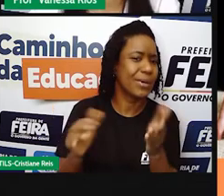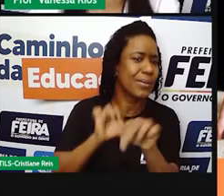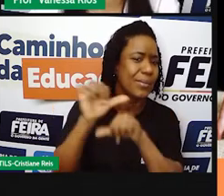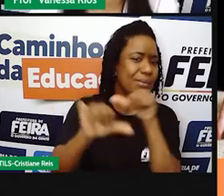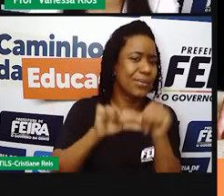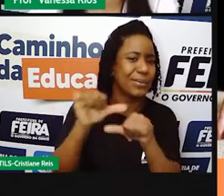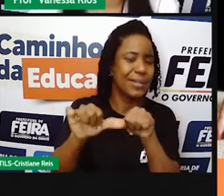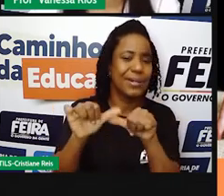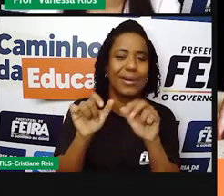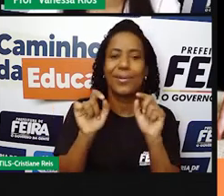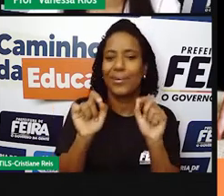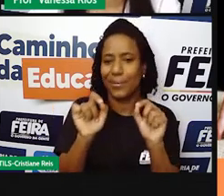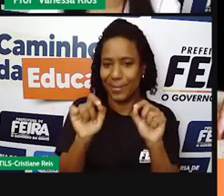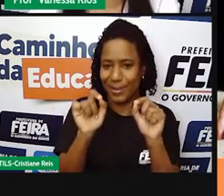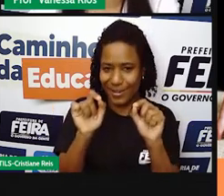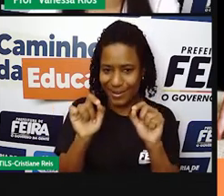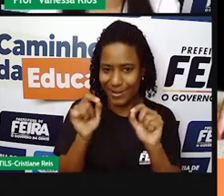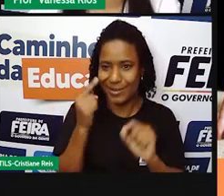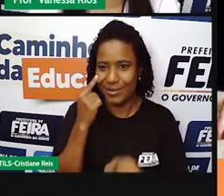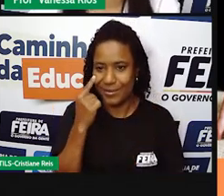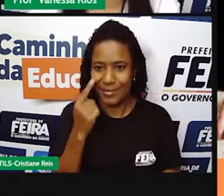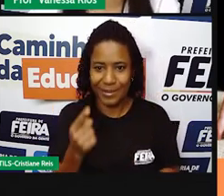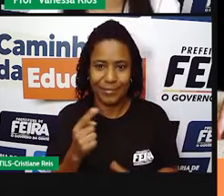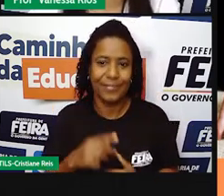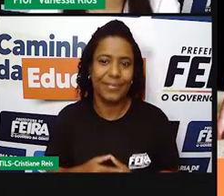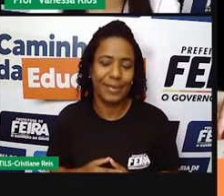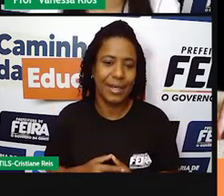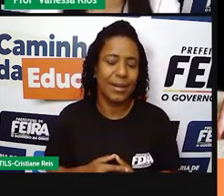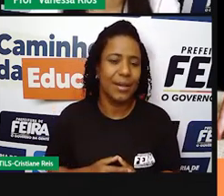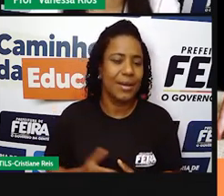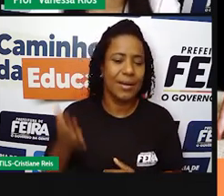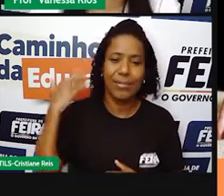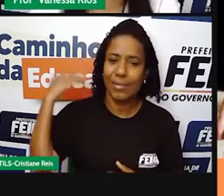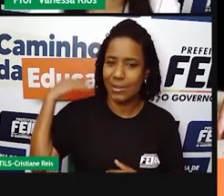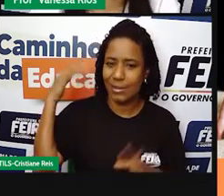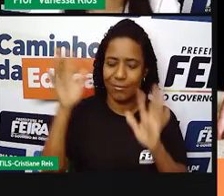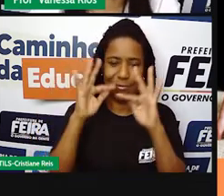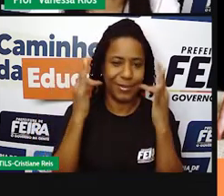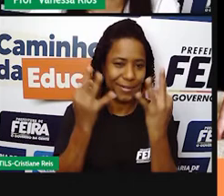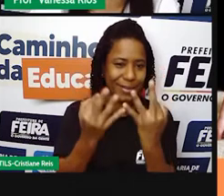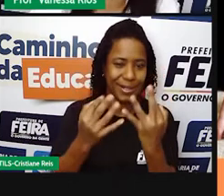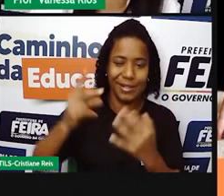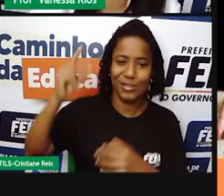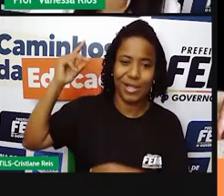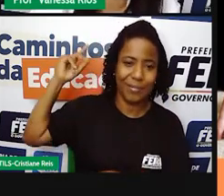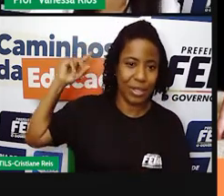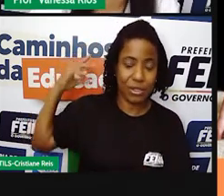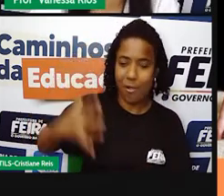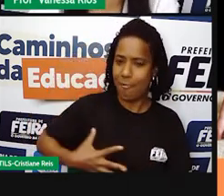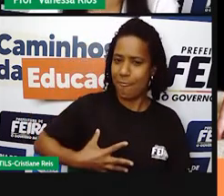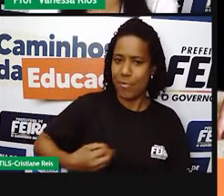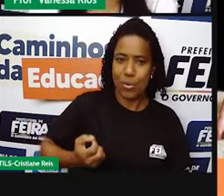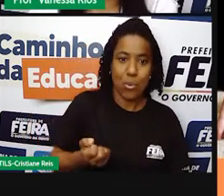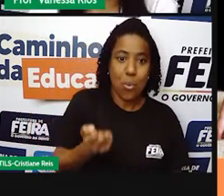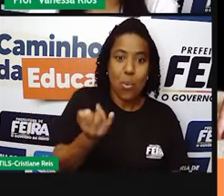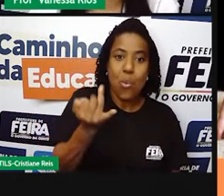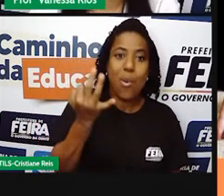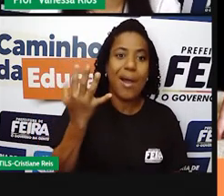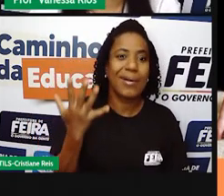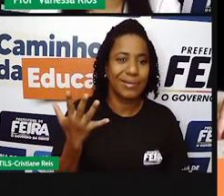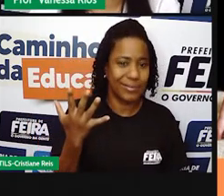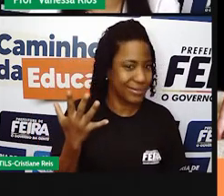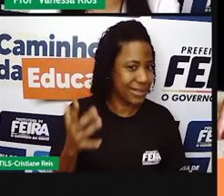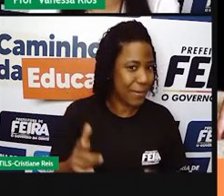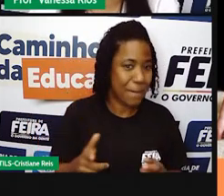dos dias atuais. Então, qual era a média de filhos por família antigamente? Muitos ou poucos filhos?